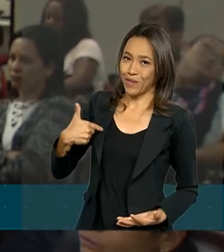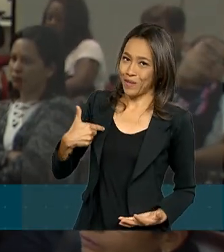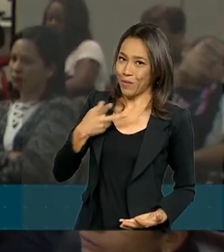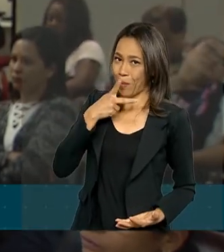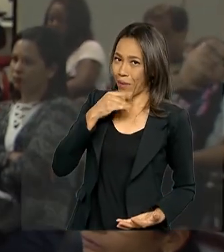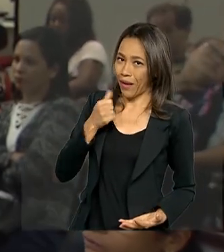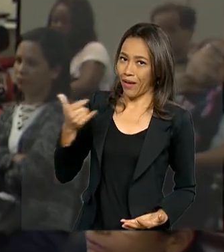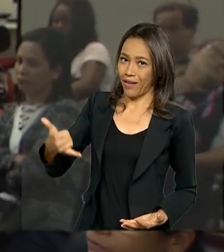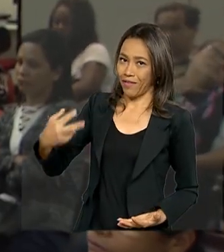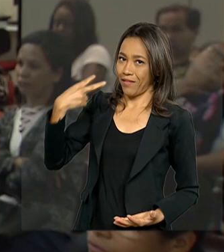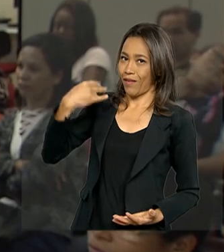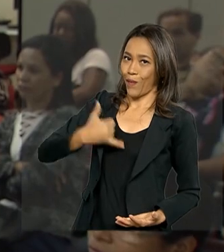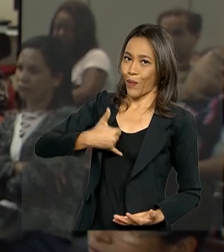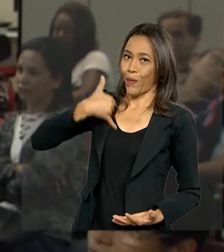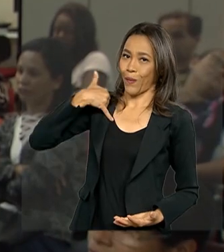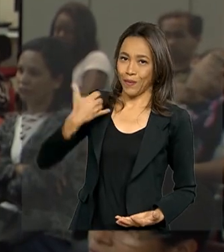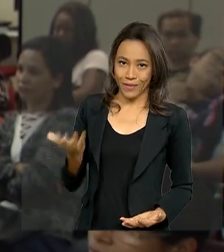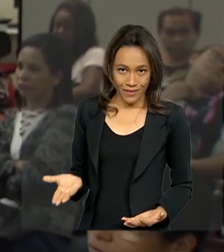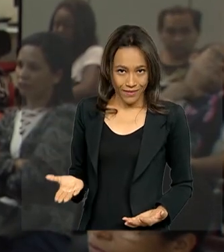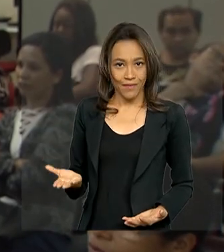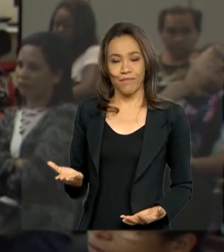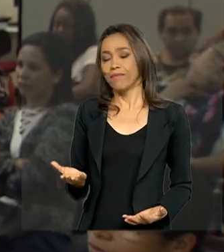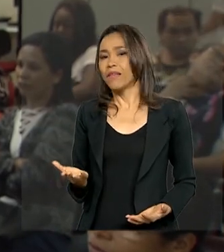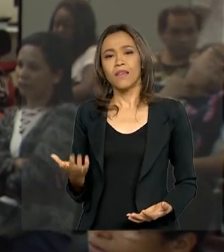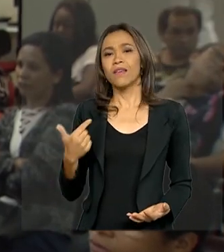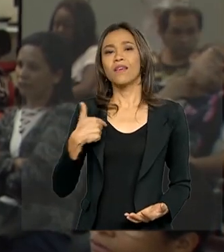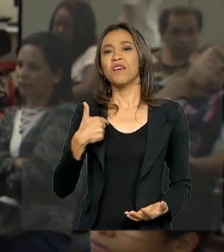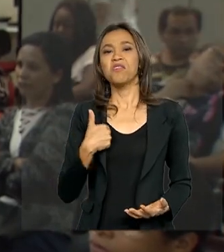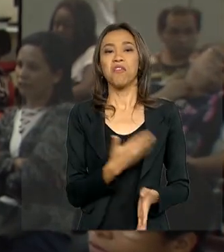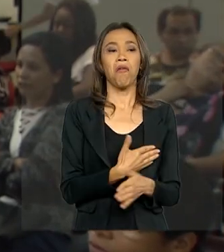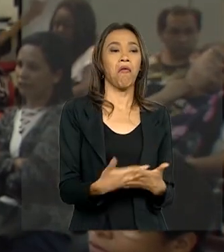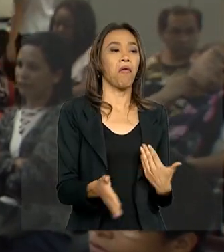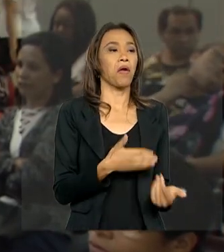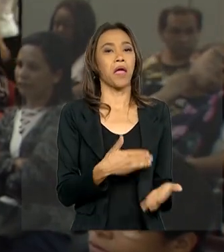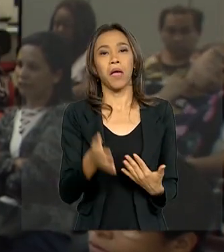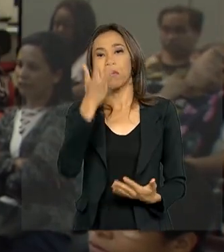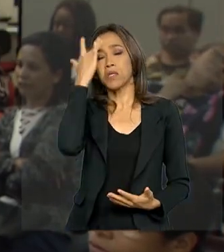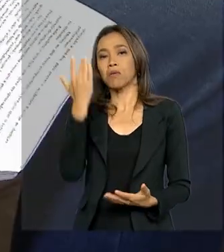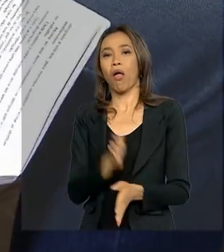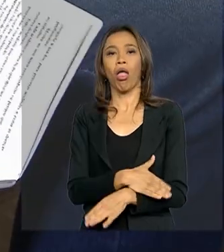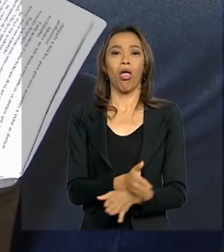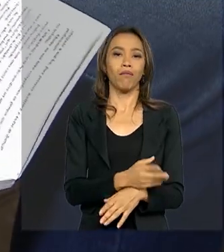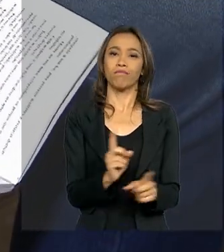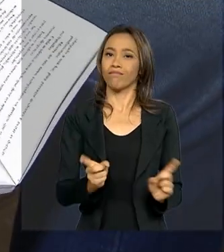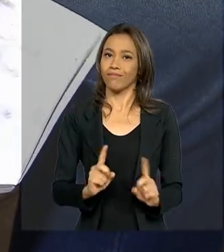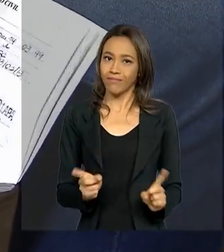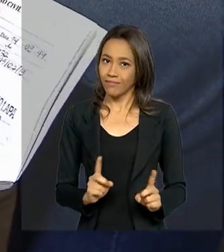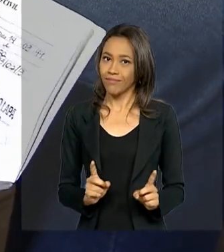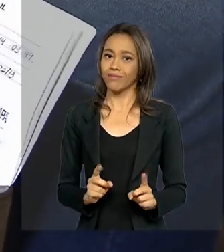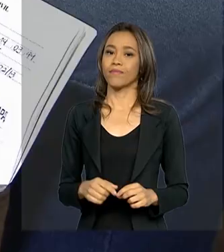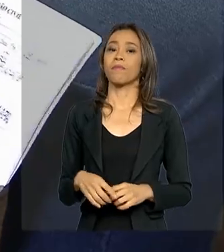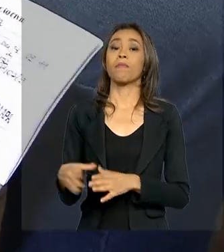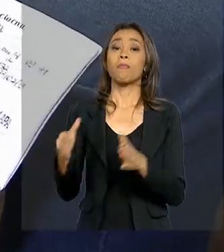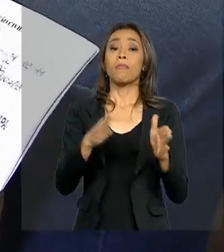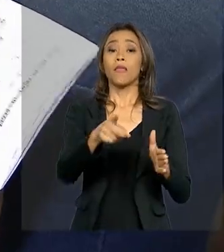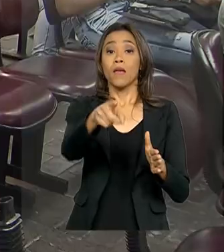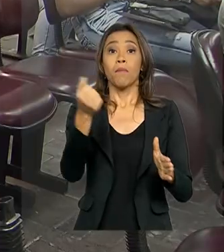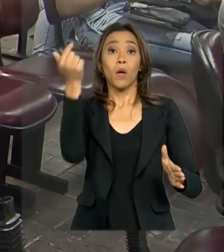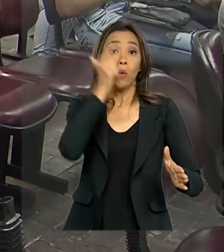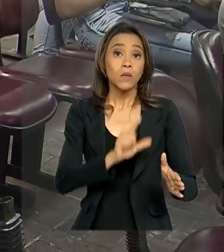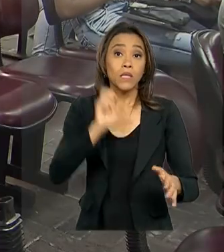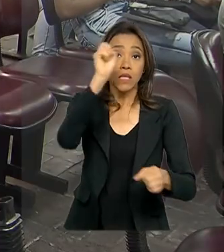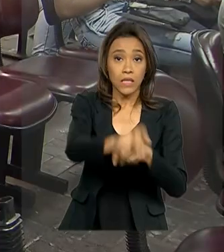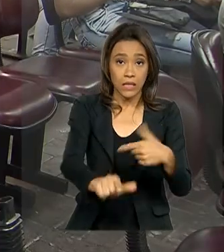pais. Ver que eu não sou qualquer um, né? Estou correndo atrás. Romper a barreira do mercado de trabalho